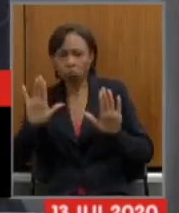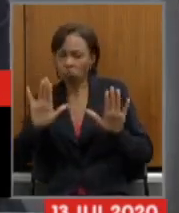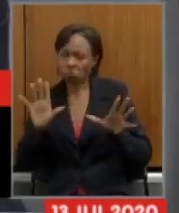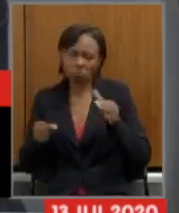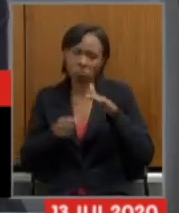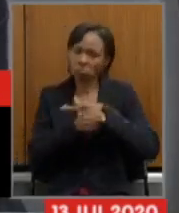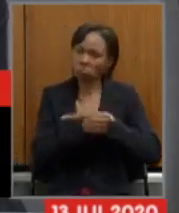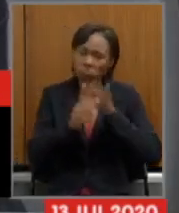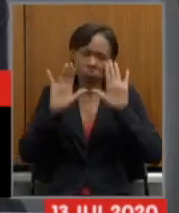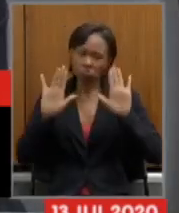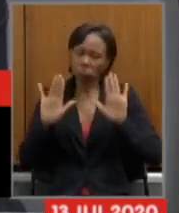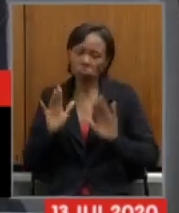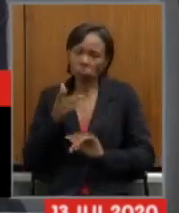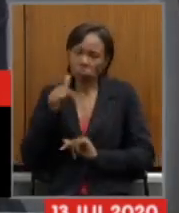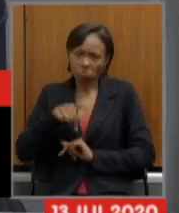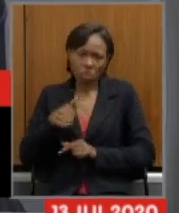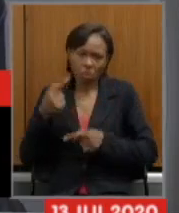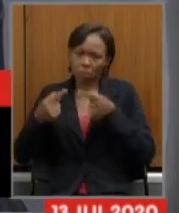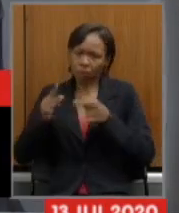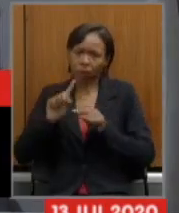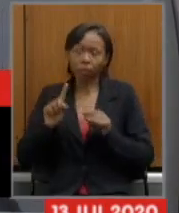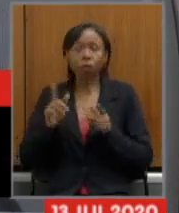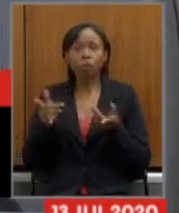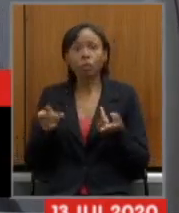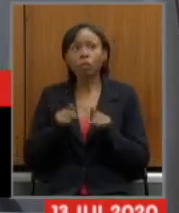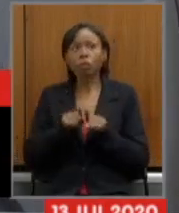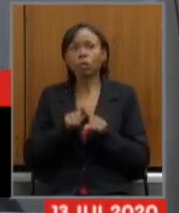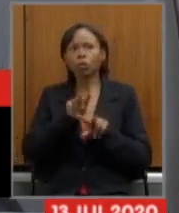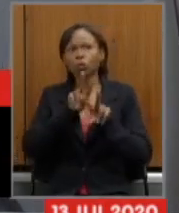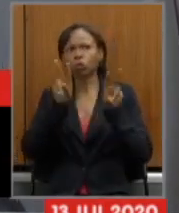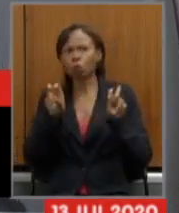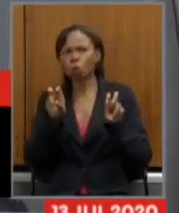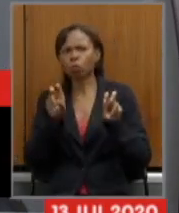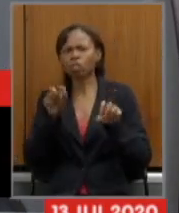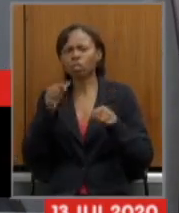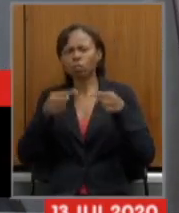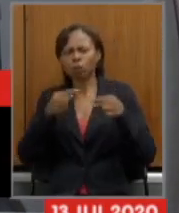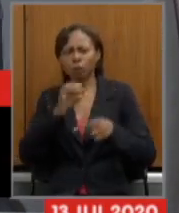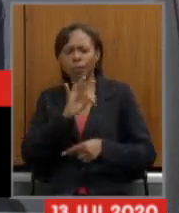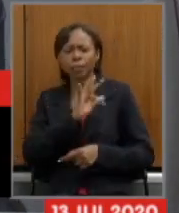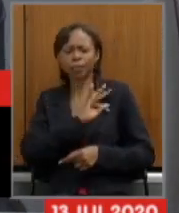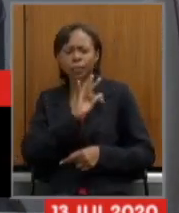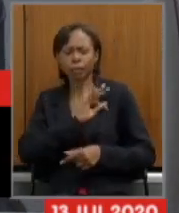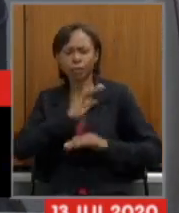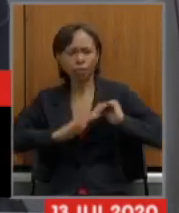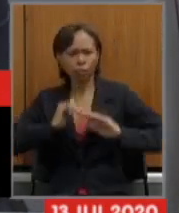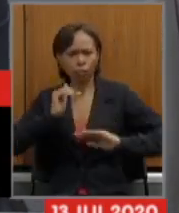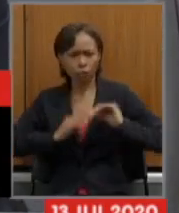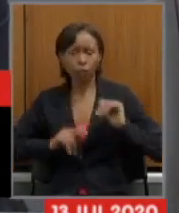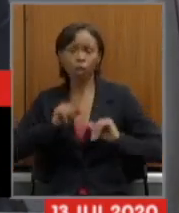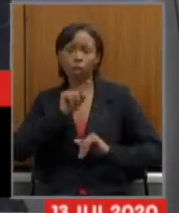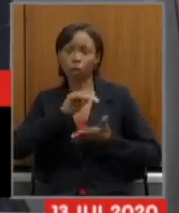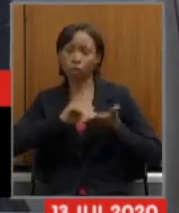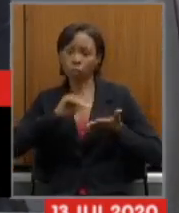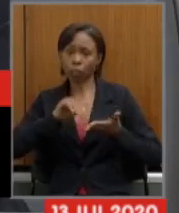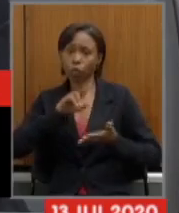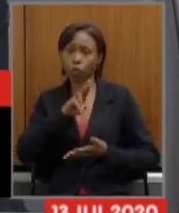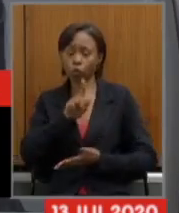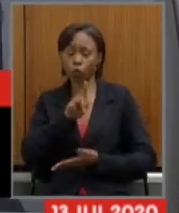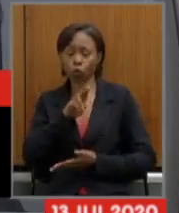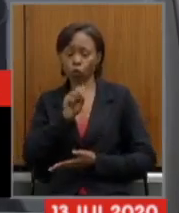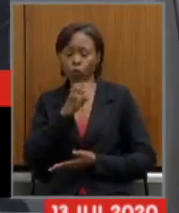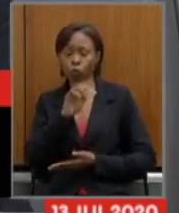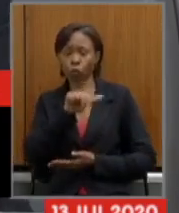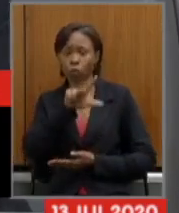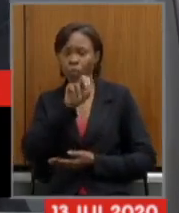sobre a questão da discussão técnica o secretário gustavo barbosa já está tendo ampla defesa no estado do rio de janeiro um tribunal